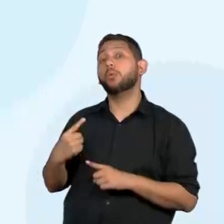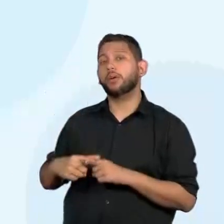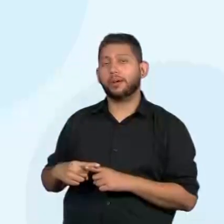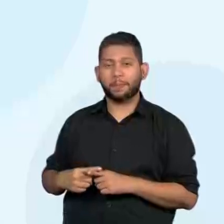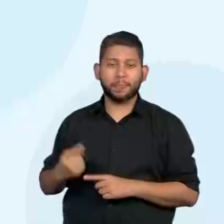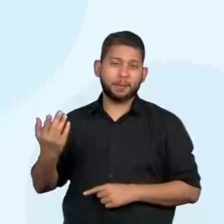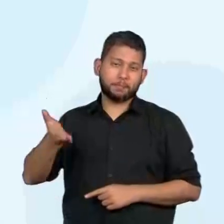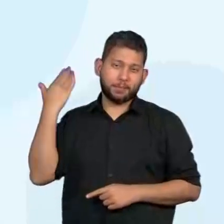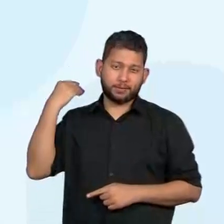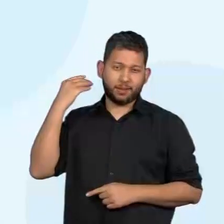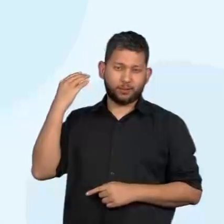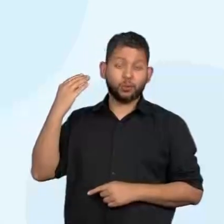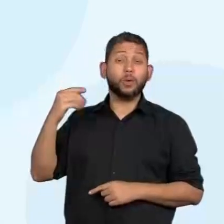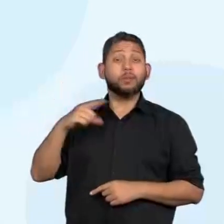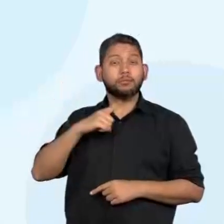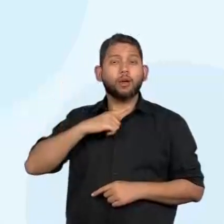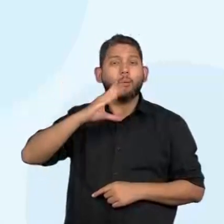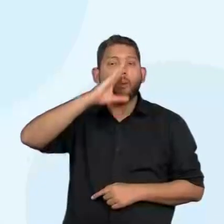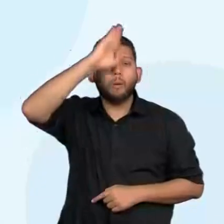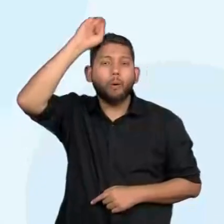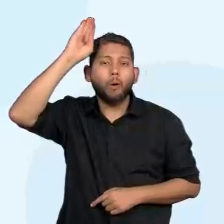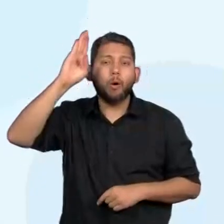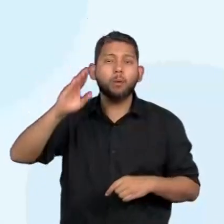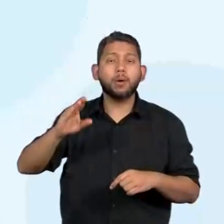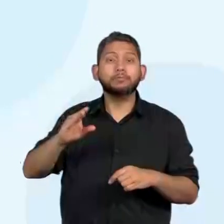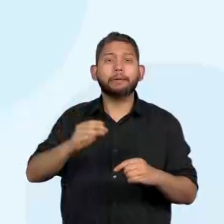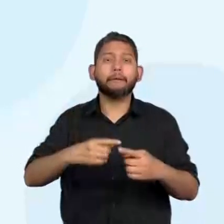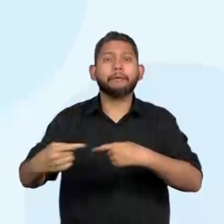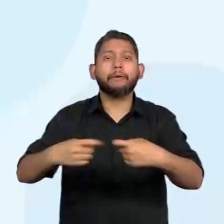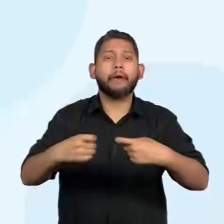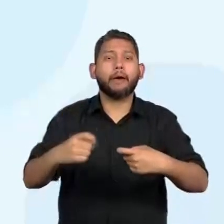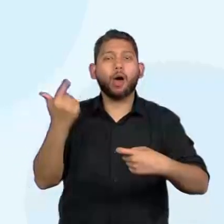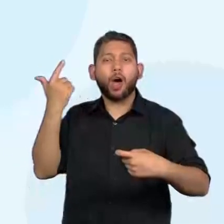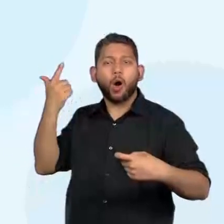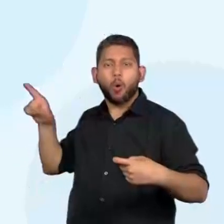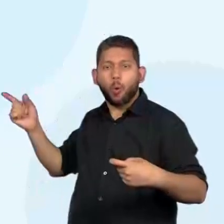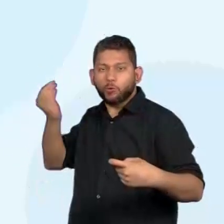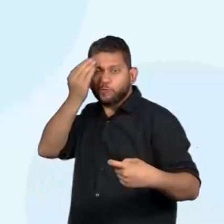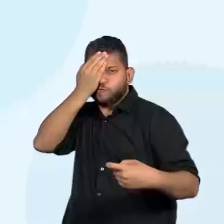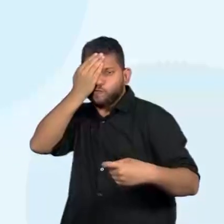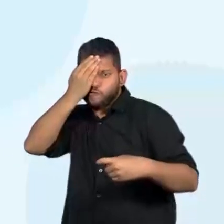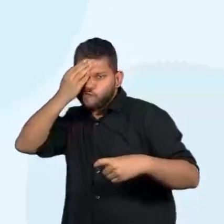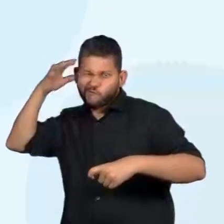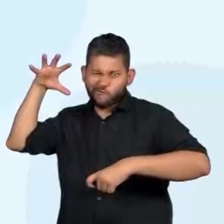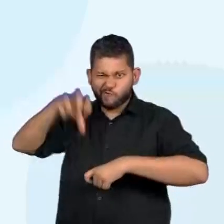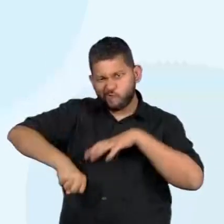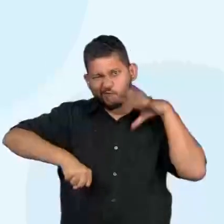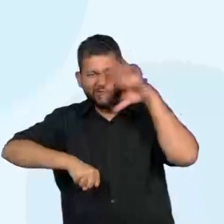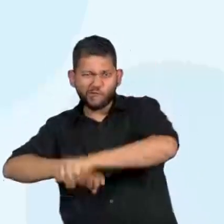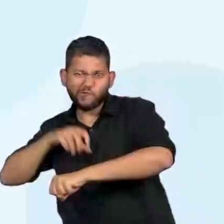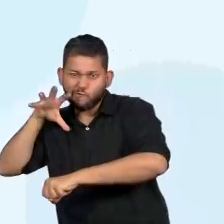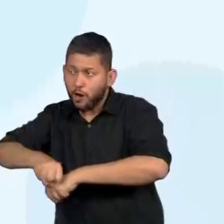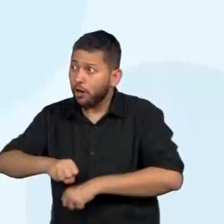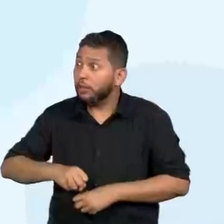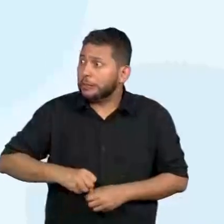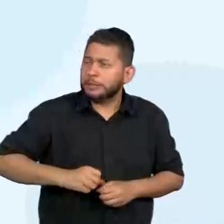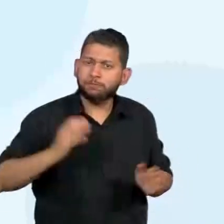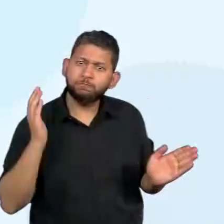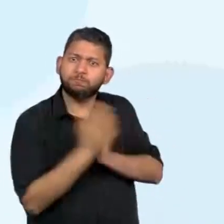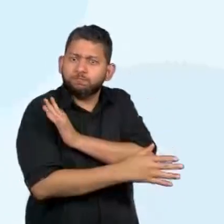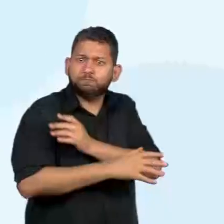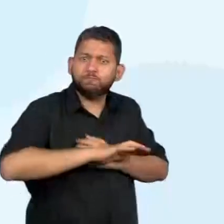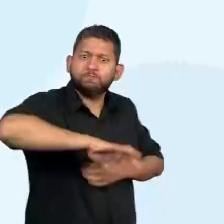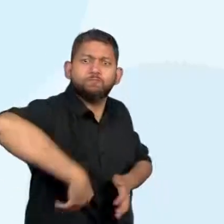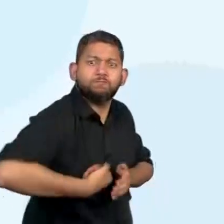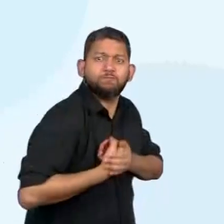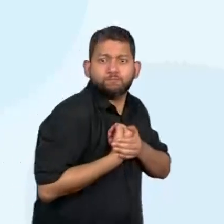bárbaros invadiram o Império Romano. Impedindo que os invasores se aproximassem de suas riquezas.